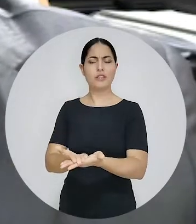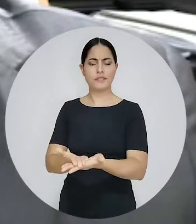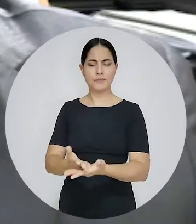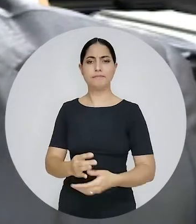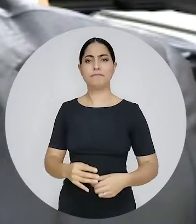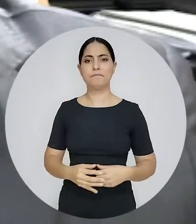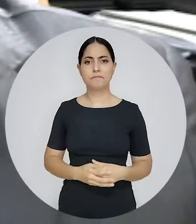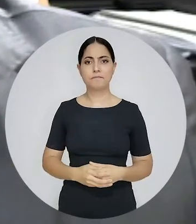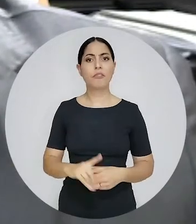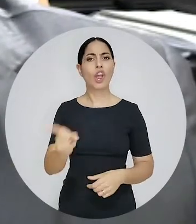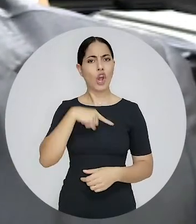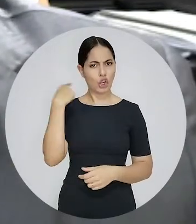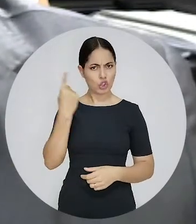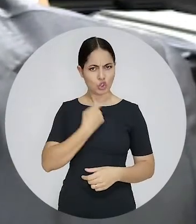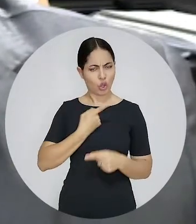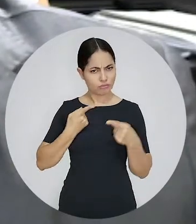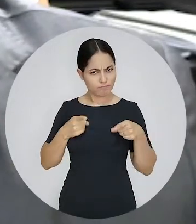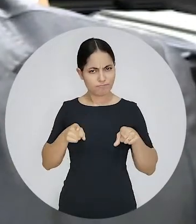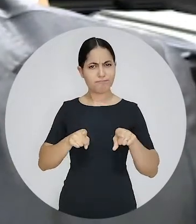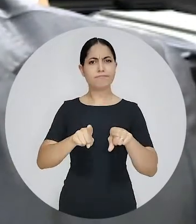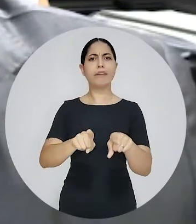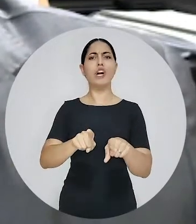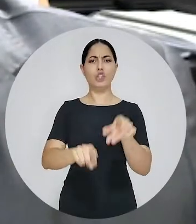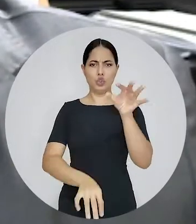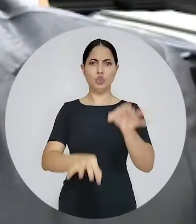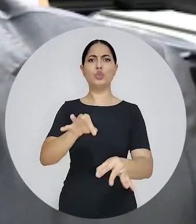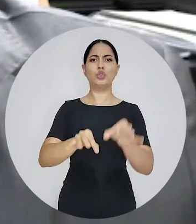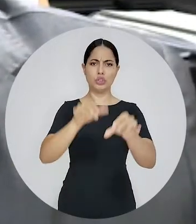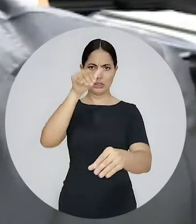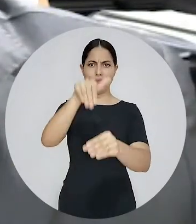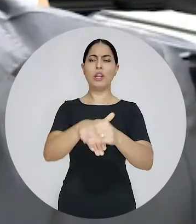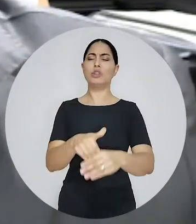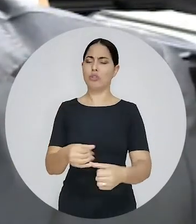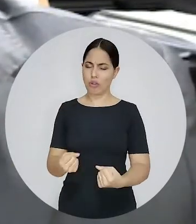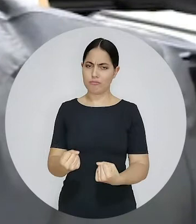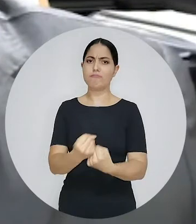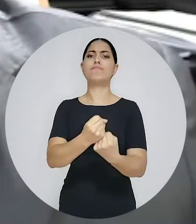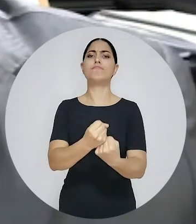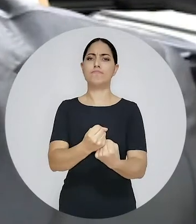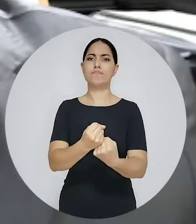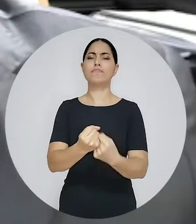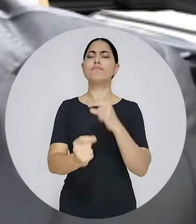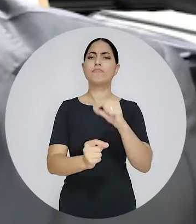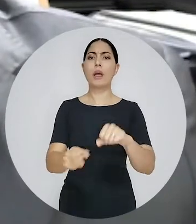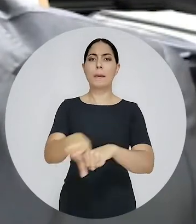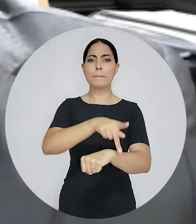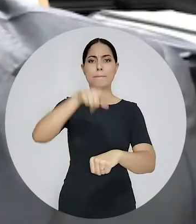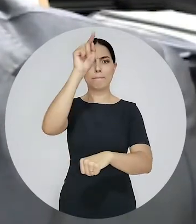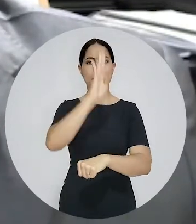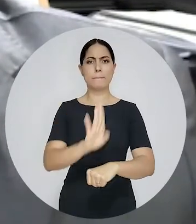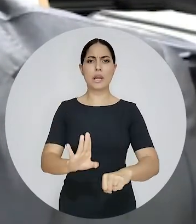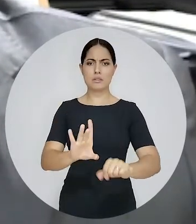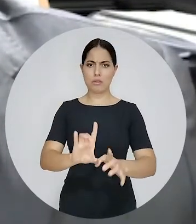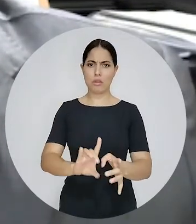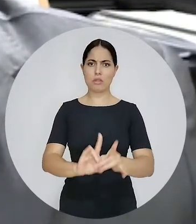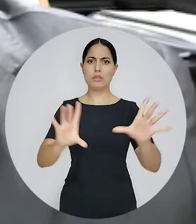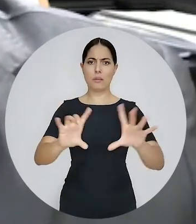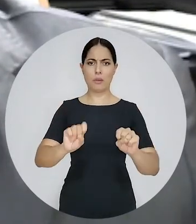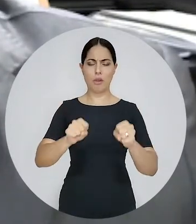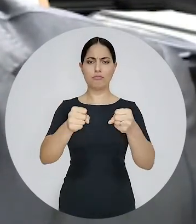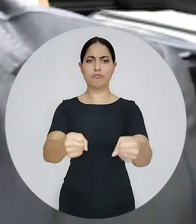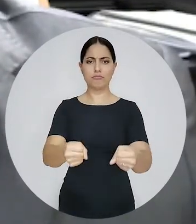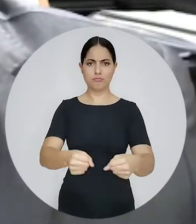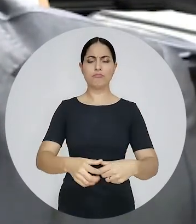manterá a caminhada ao lado da justiça eleitoral, nosso apoio incondicional na defesa do Estado Democrático de Direito,